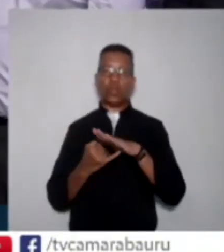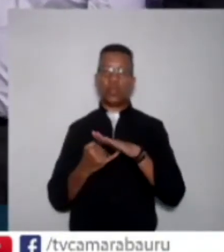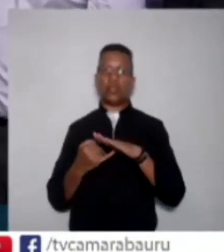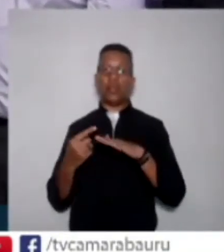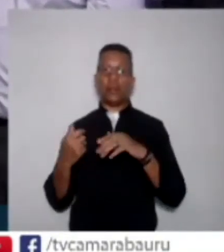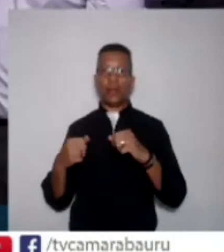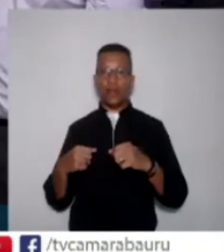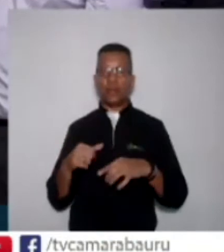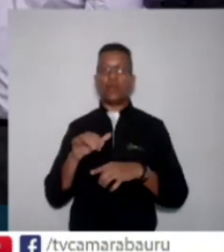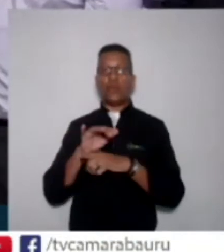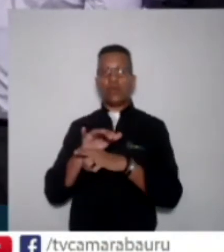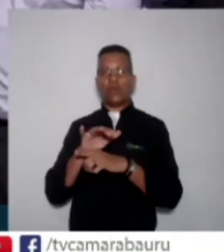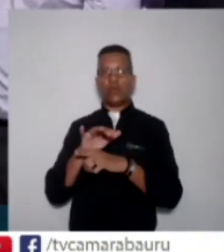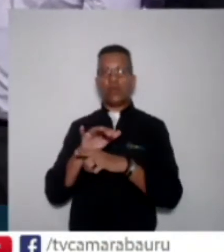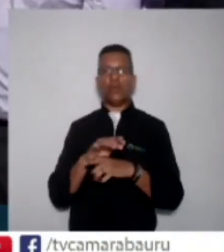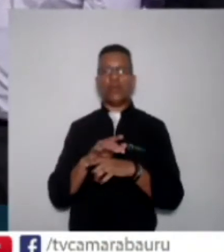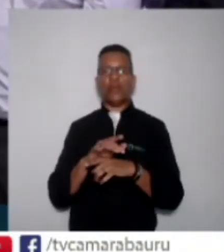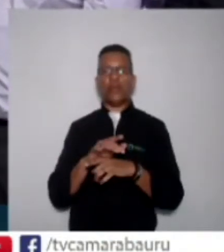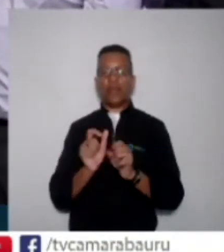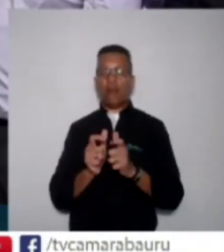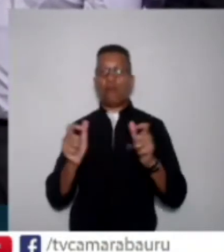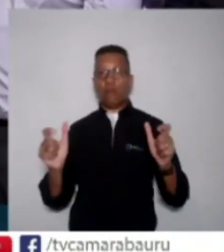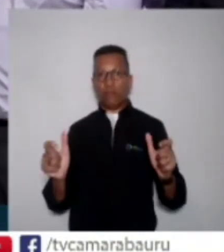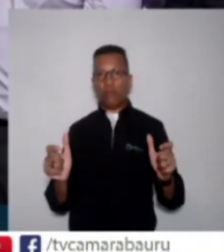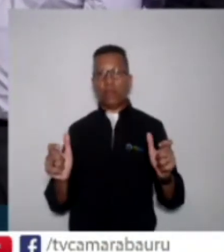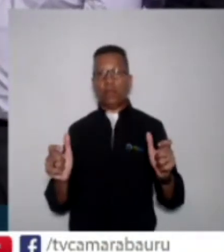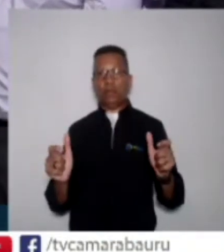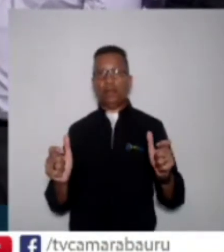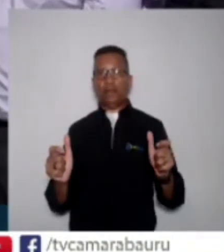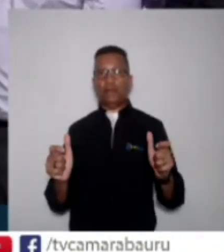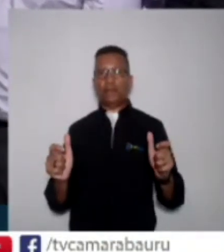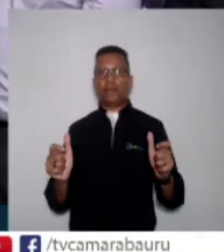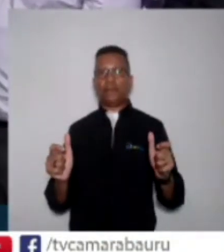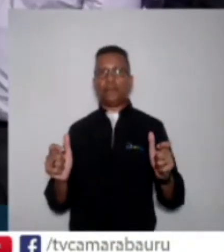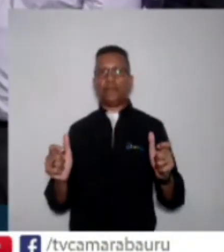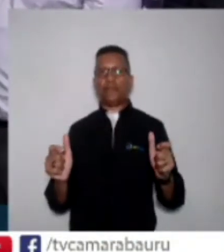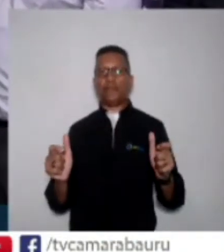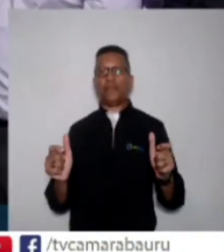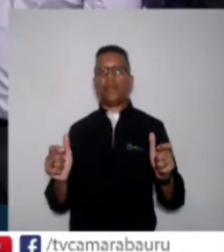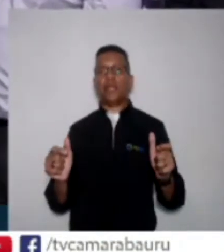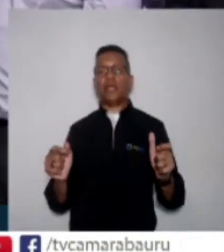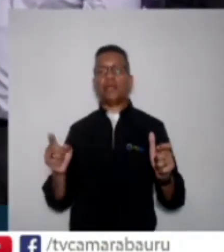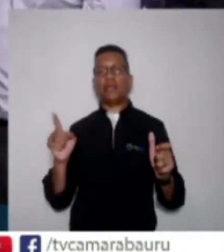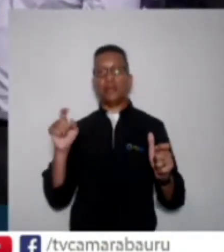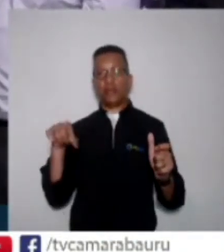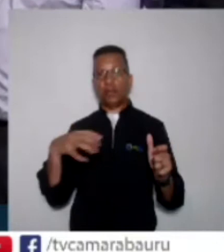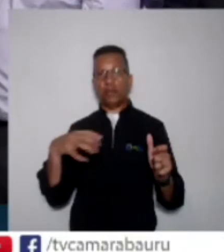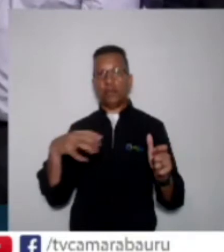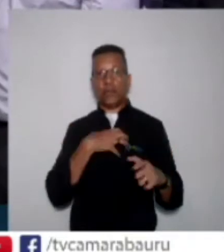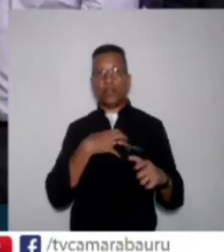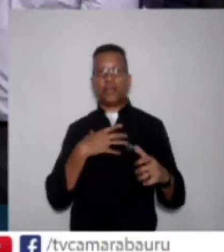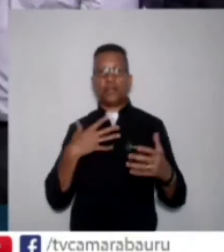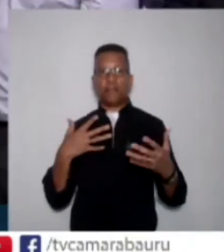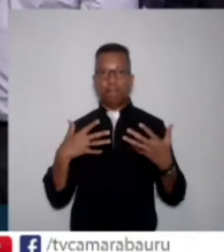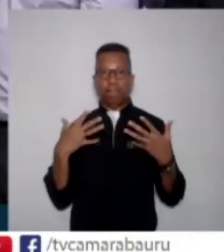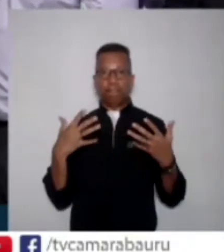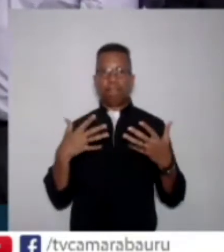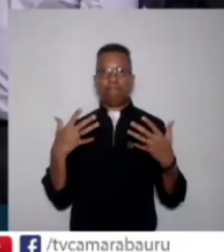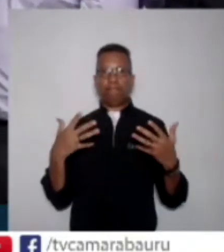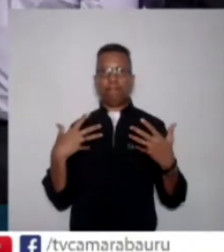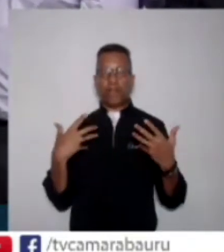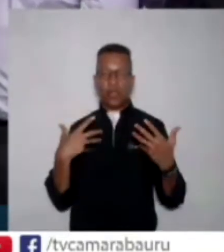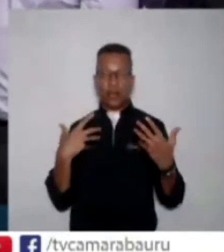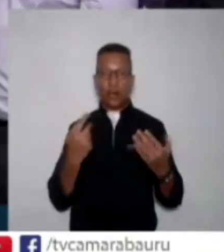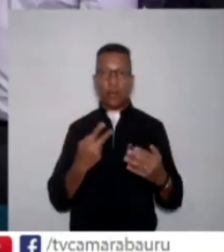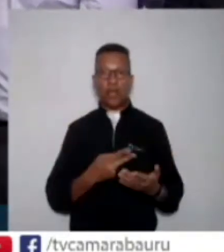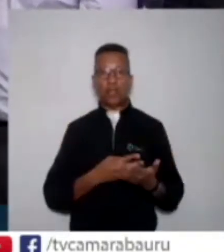ainda amplia mais a nossa alegria em homenagear vocês e torcer para que